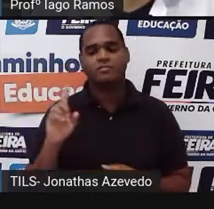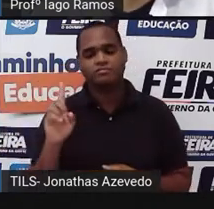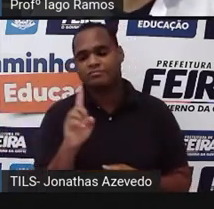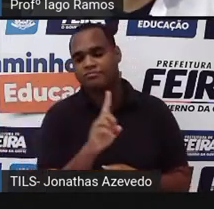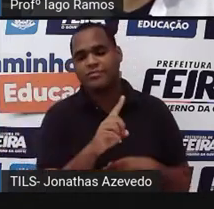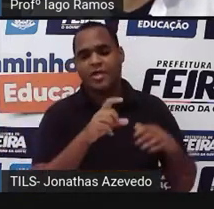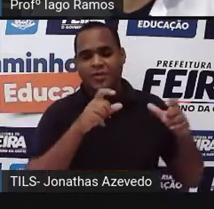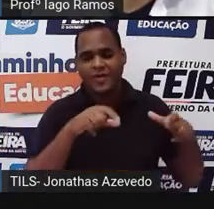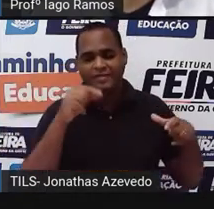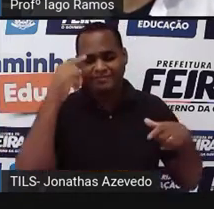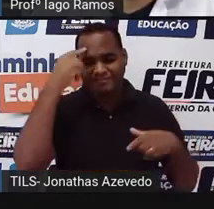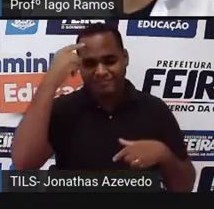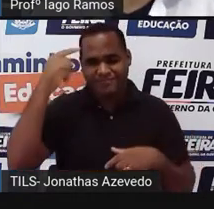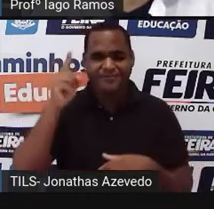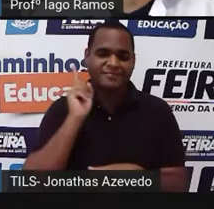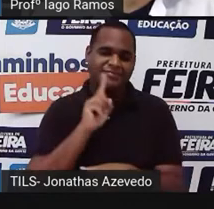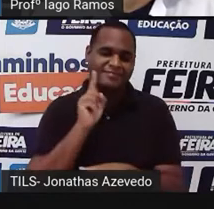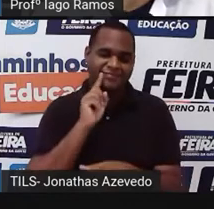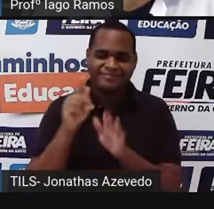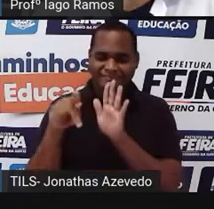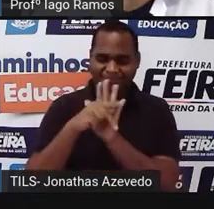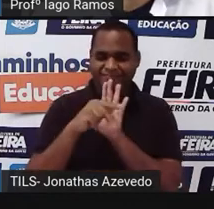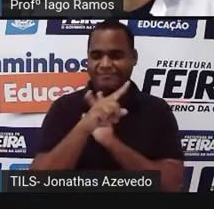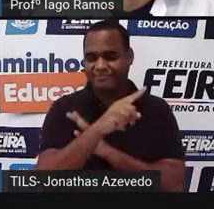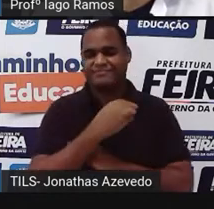aeroespacial norte-americana, né?